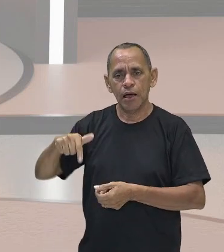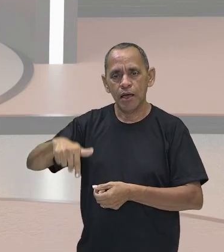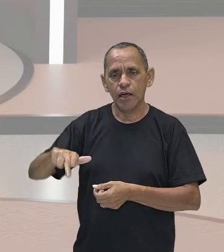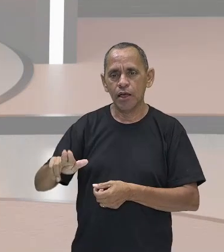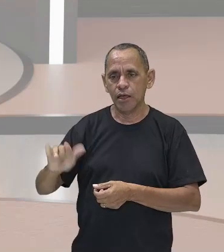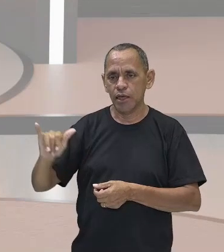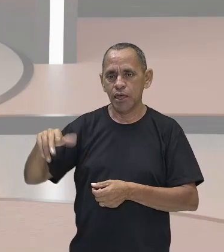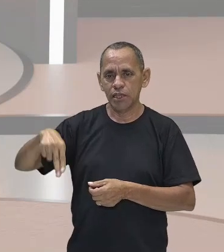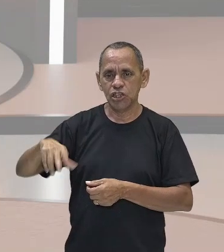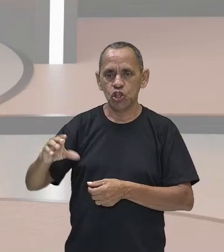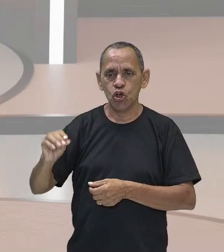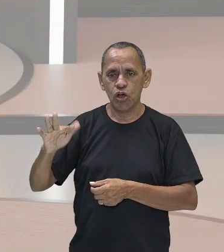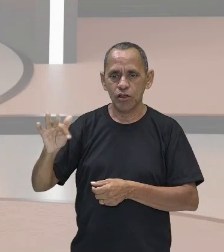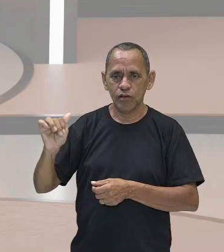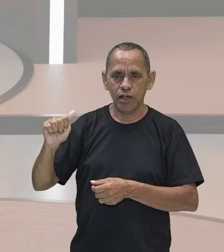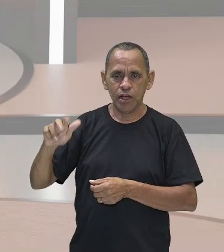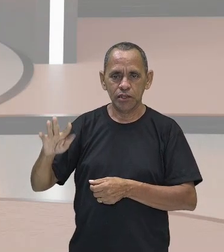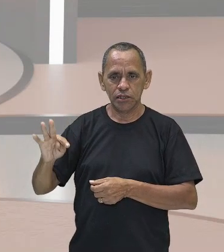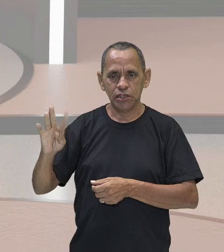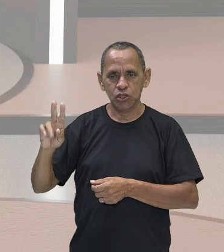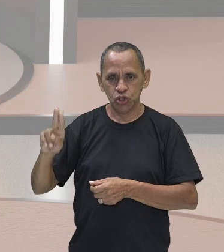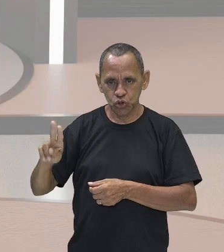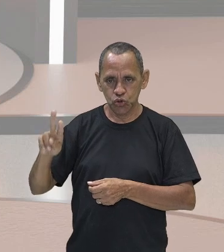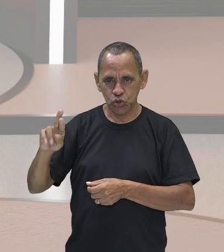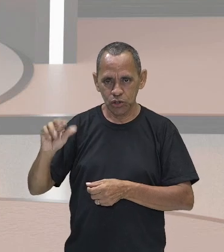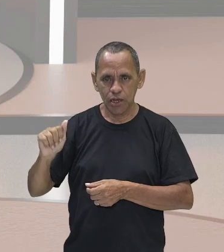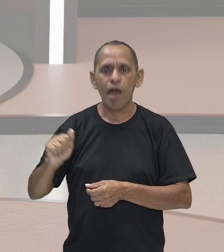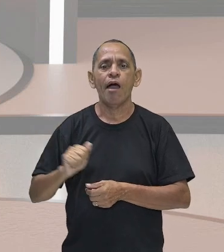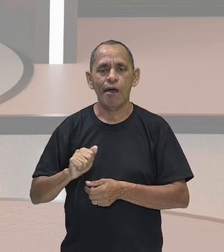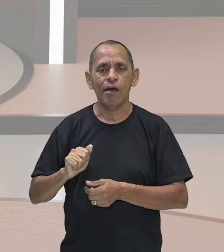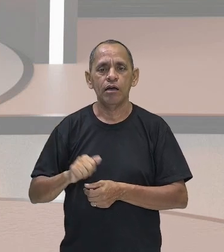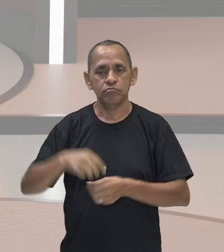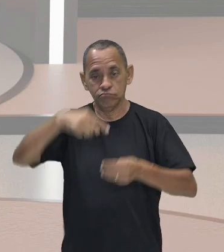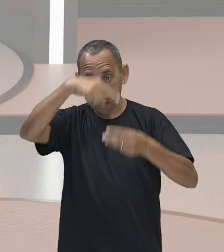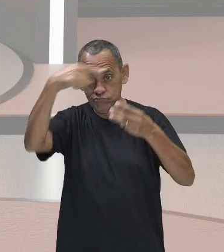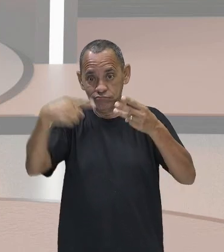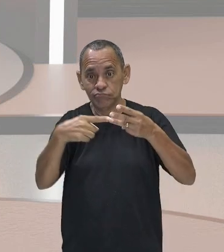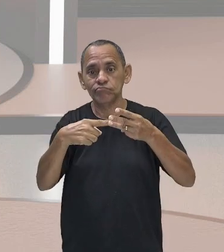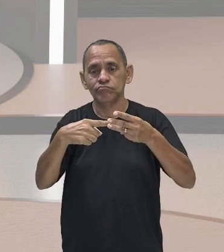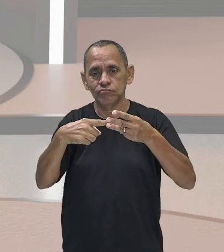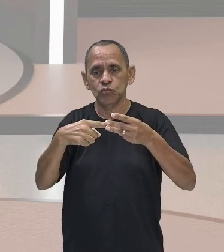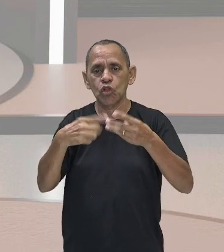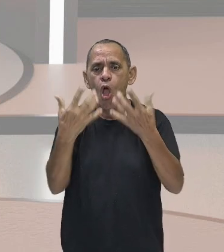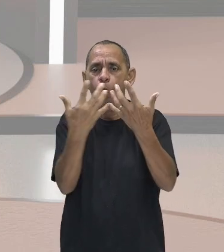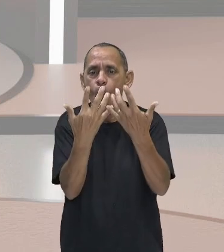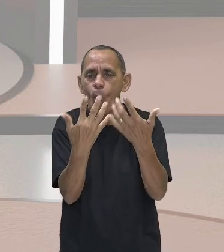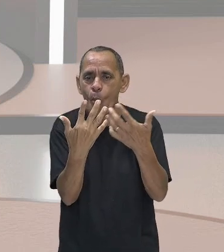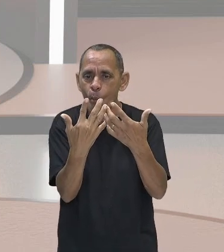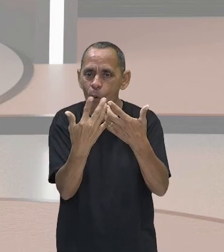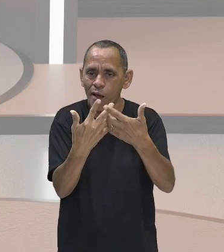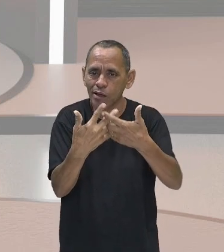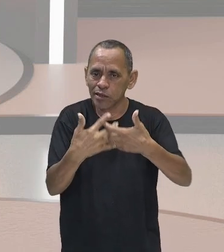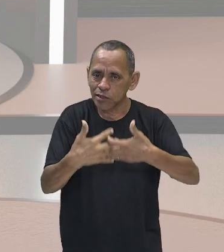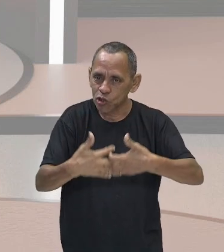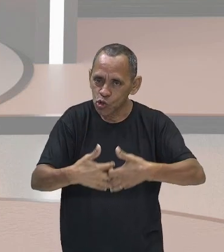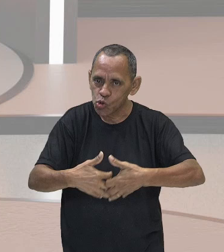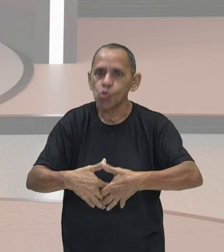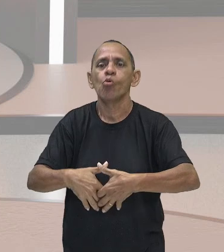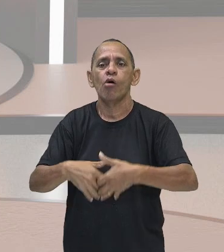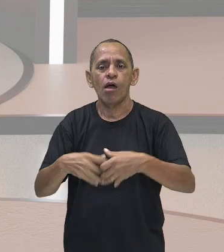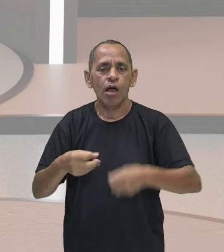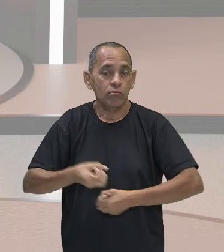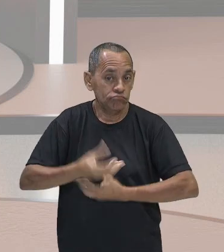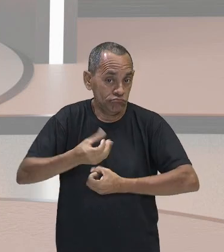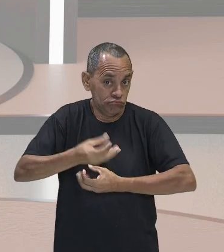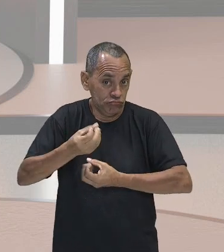então o terceiro momento do processo de industrialização que é basicamente a maquinofatura, basicamente o surgimento de